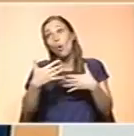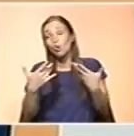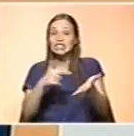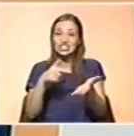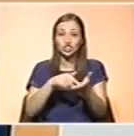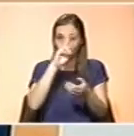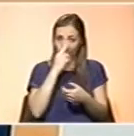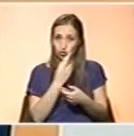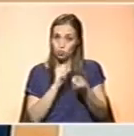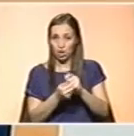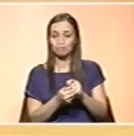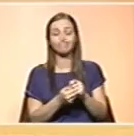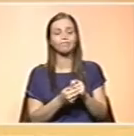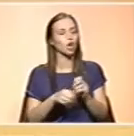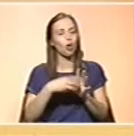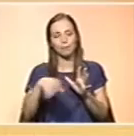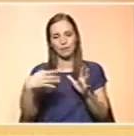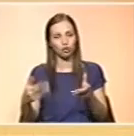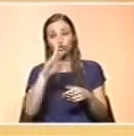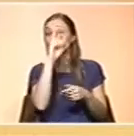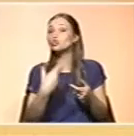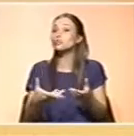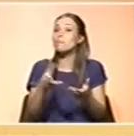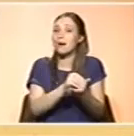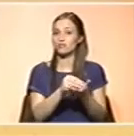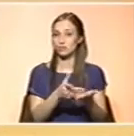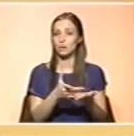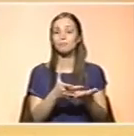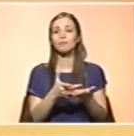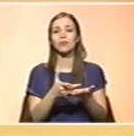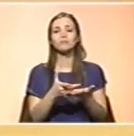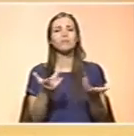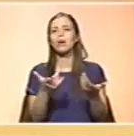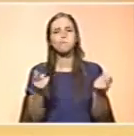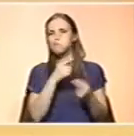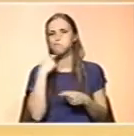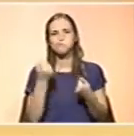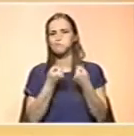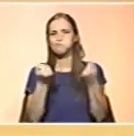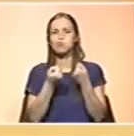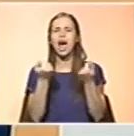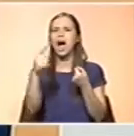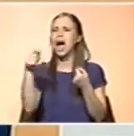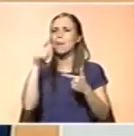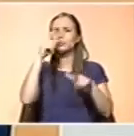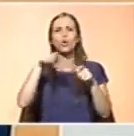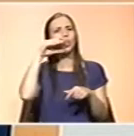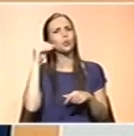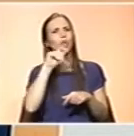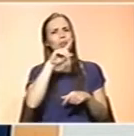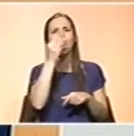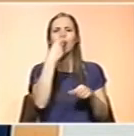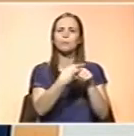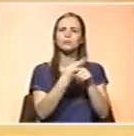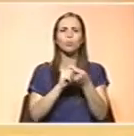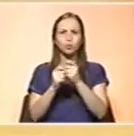E é muito complicado, muito mais esforço e o êxito é muito, muito reduzido. Há quem consiga, mesmo em adulto, mudar a sua alimentação? Sim, quando